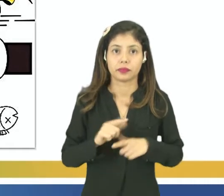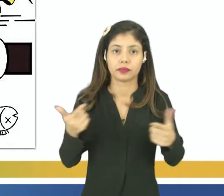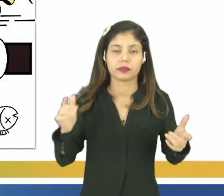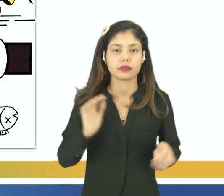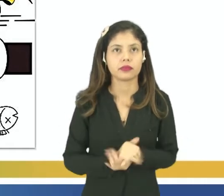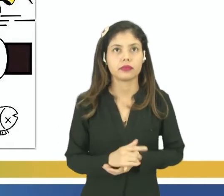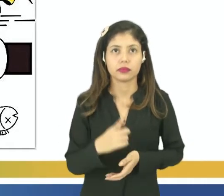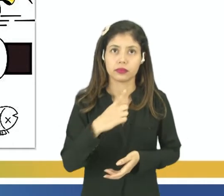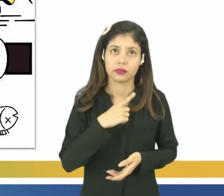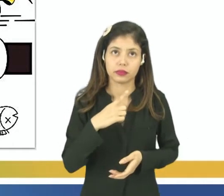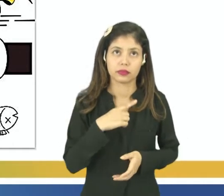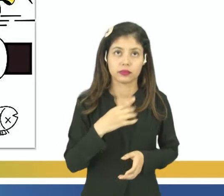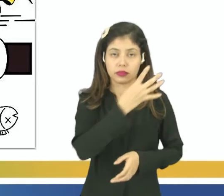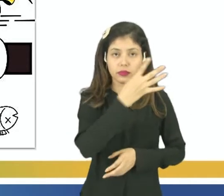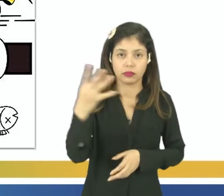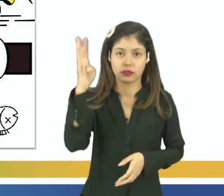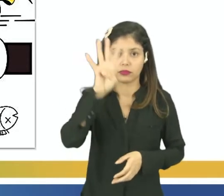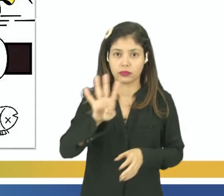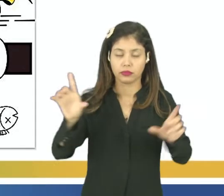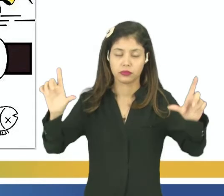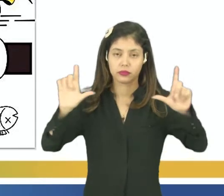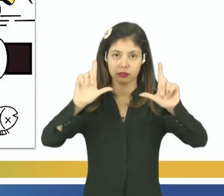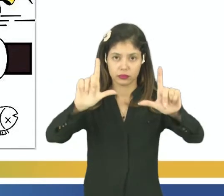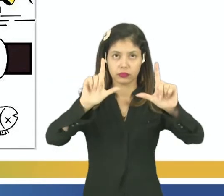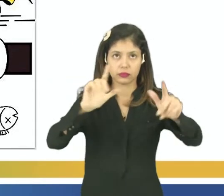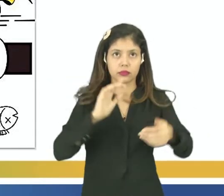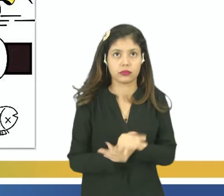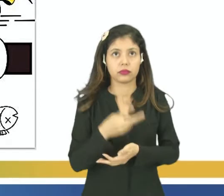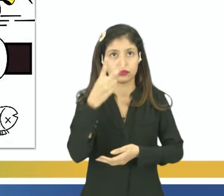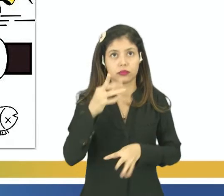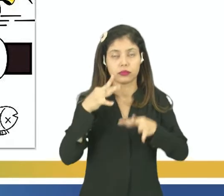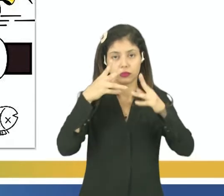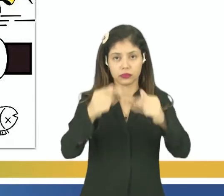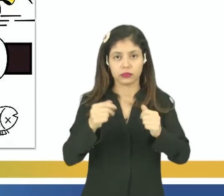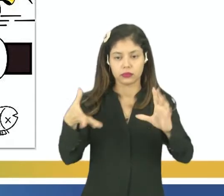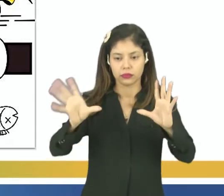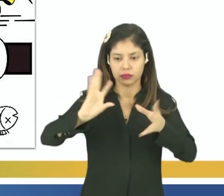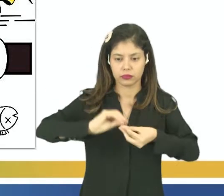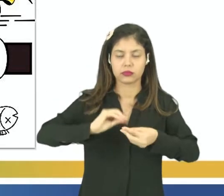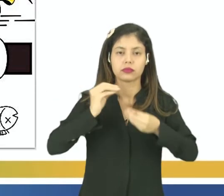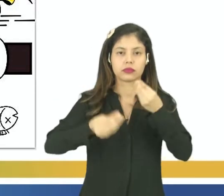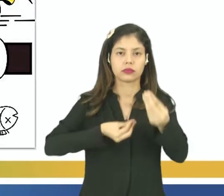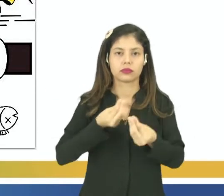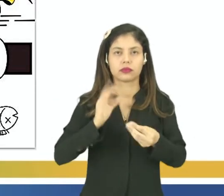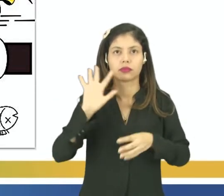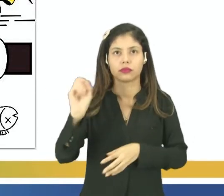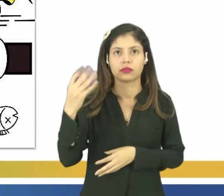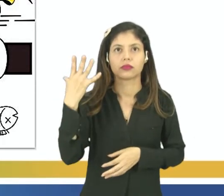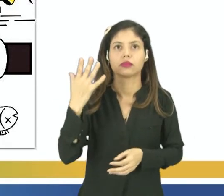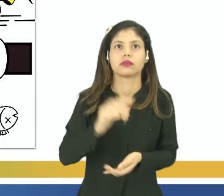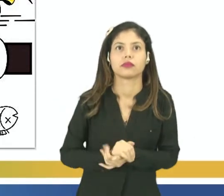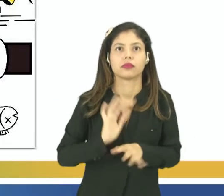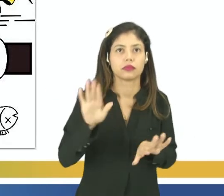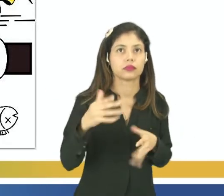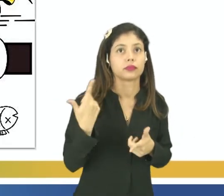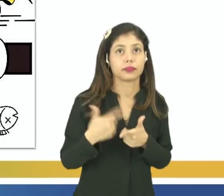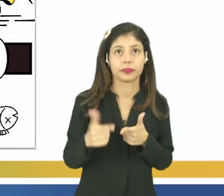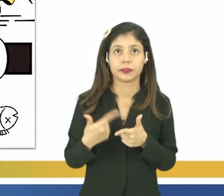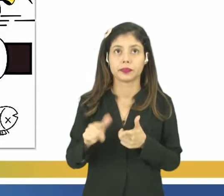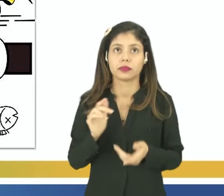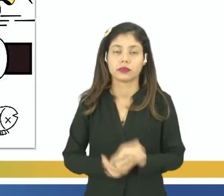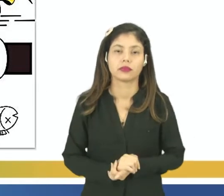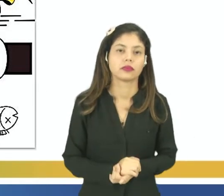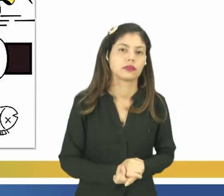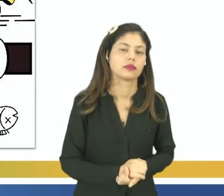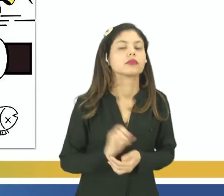E aí, a gente tem um quadrinho que resume tudo isso de desequilíbrio ambiental. Como acontece? Quais são as causas? Quais são as consequências?